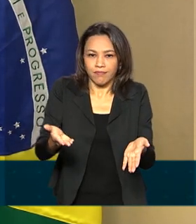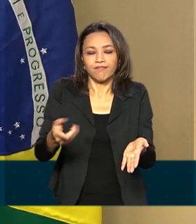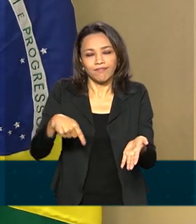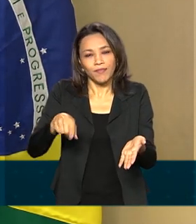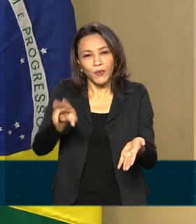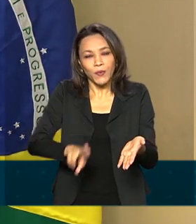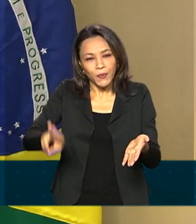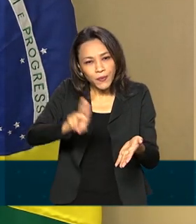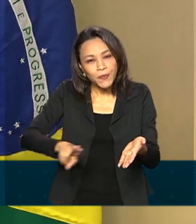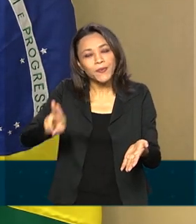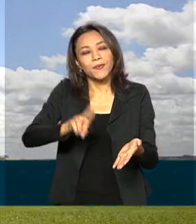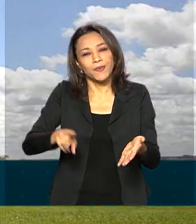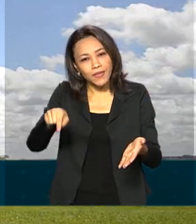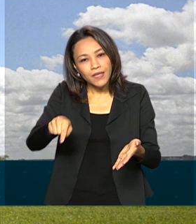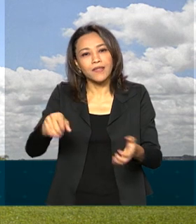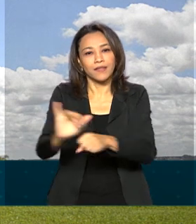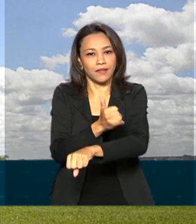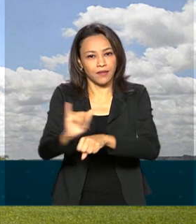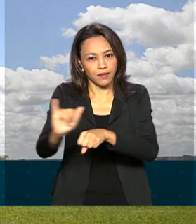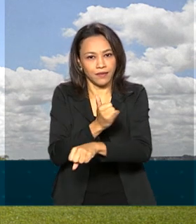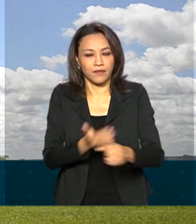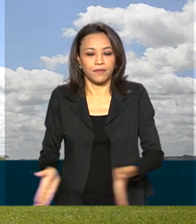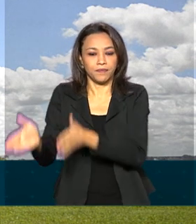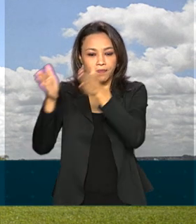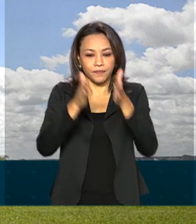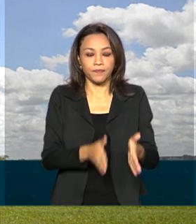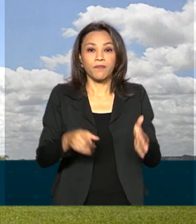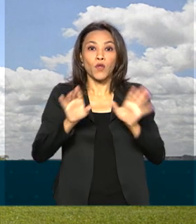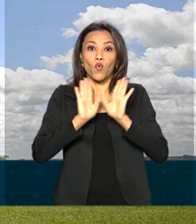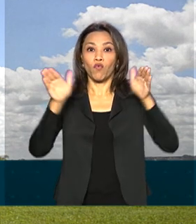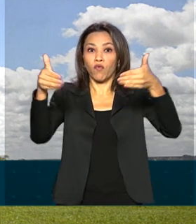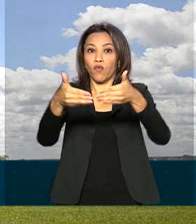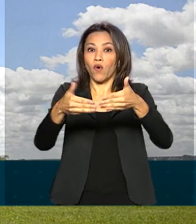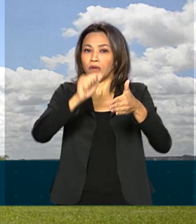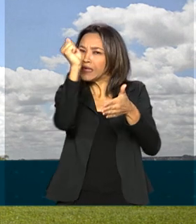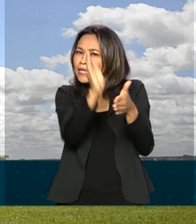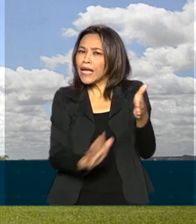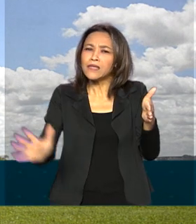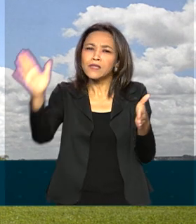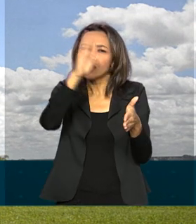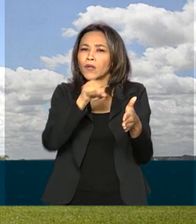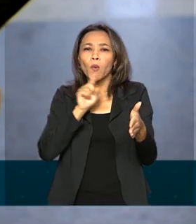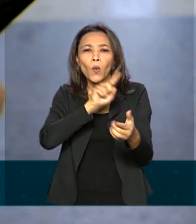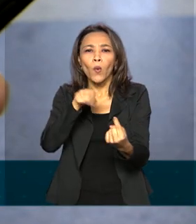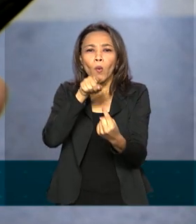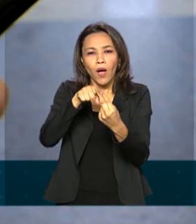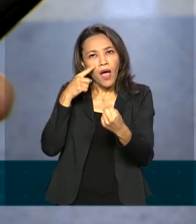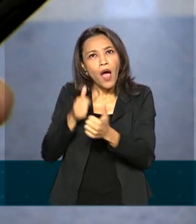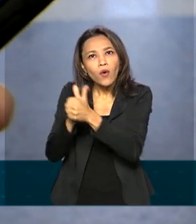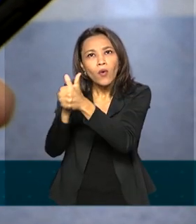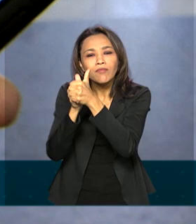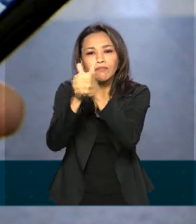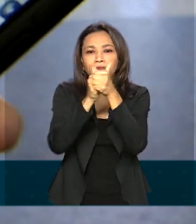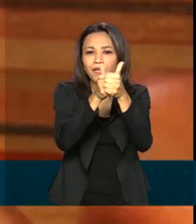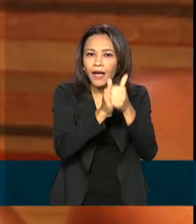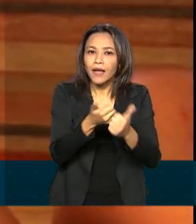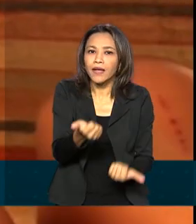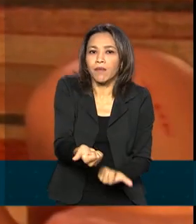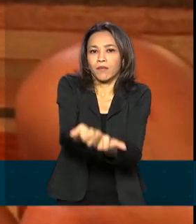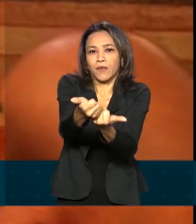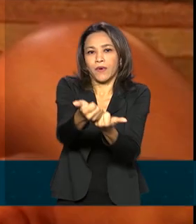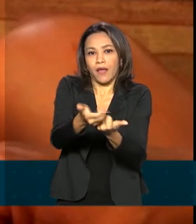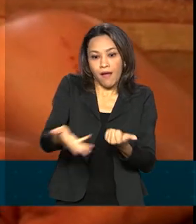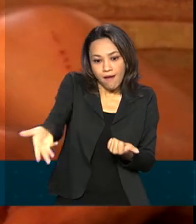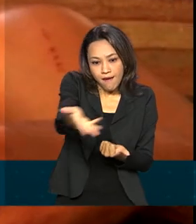componente de governo digital. Um fórum nacional foi criado para acompanhar e dar suporte à implementação